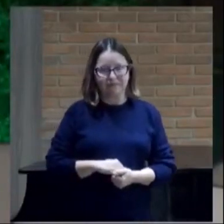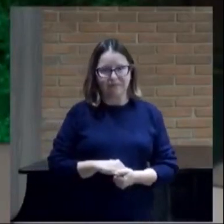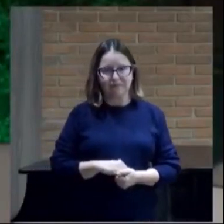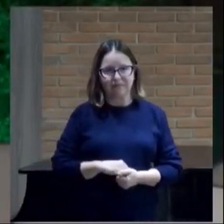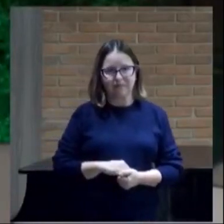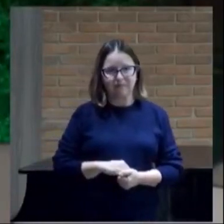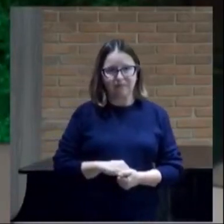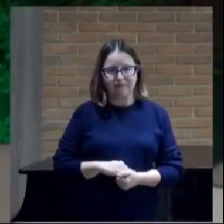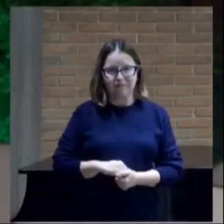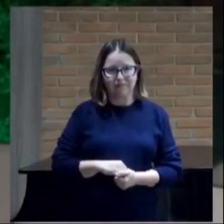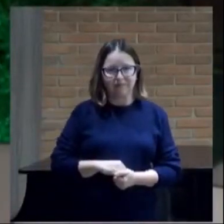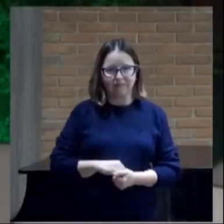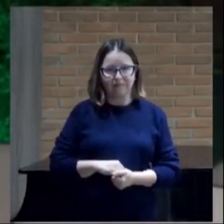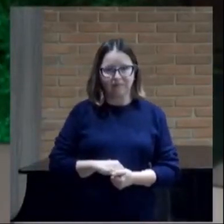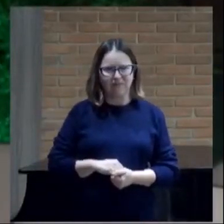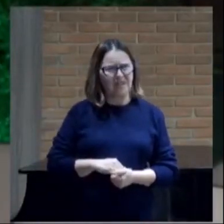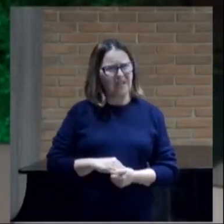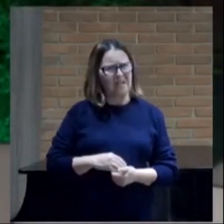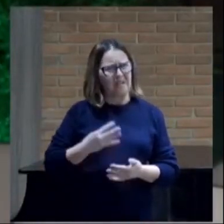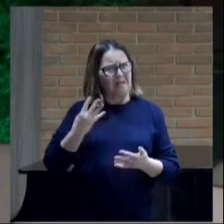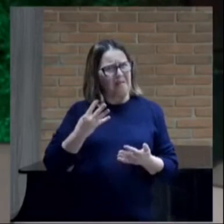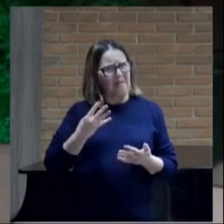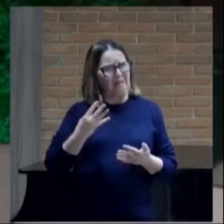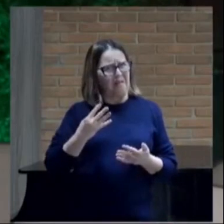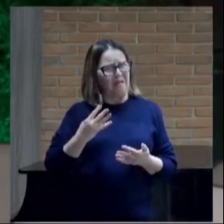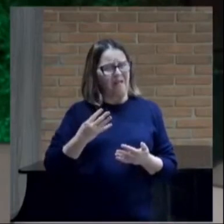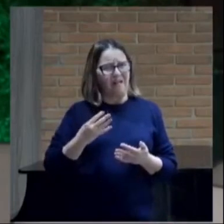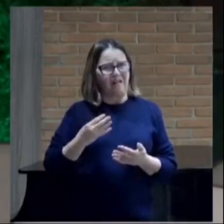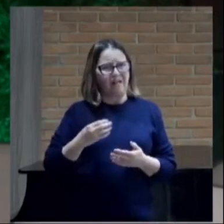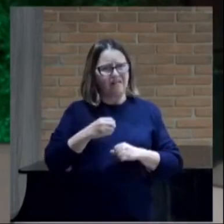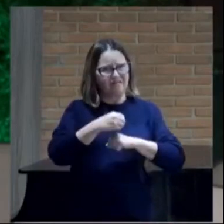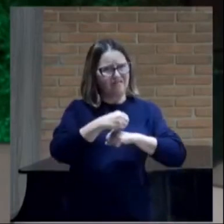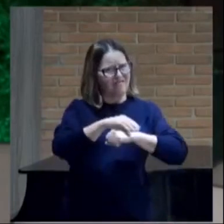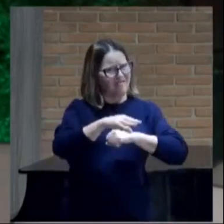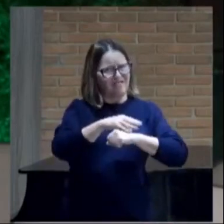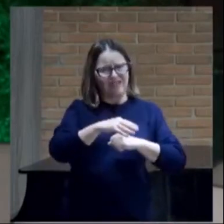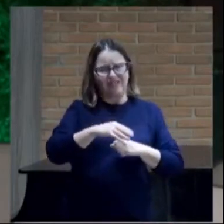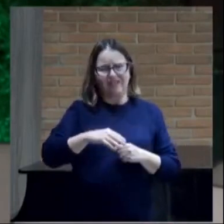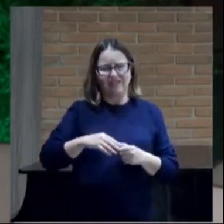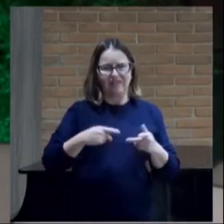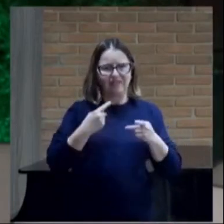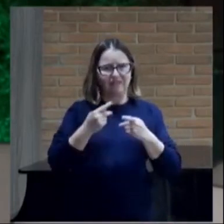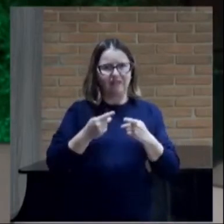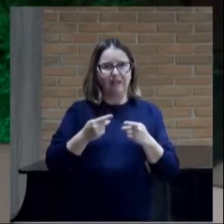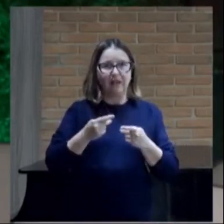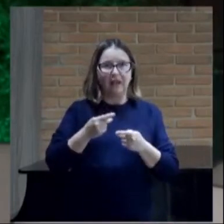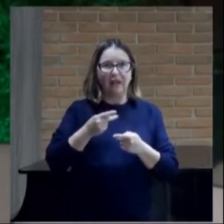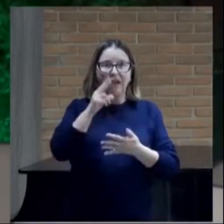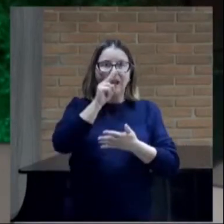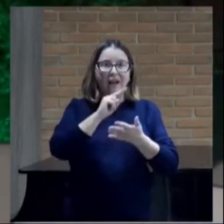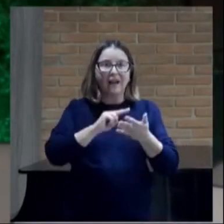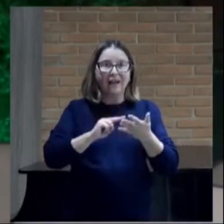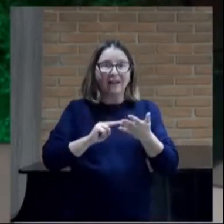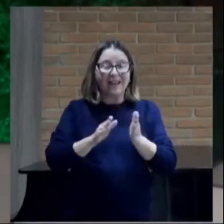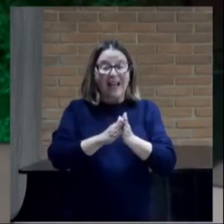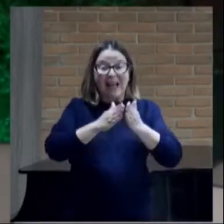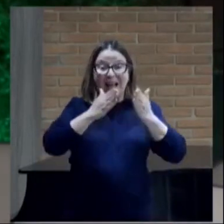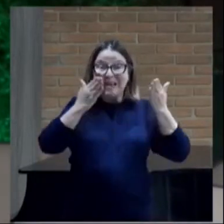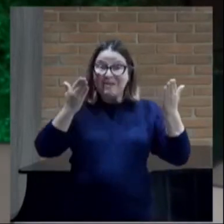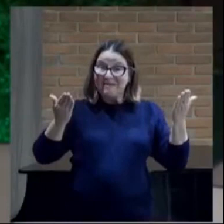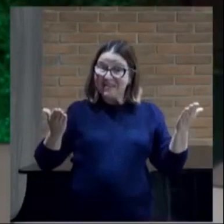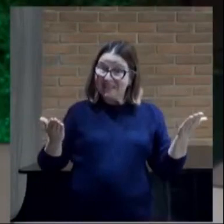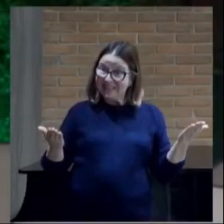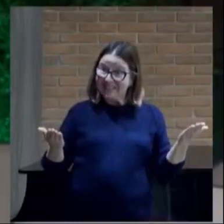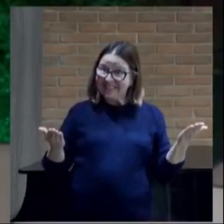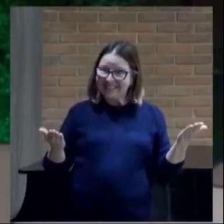E o quarto quinto é ler e ler a Bíblia puxa